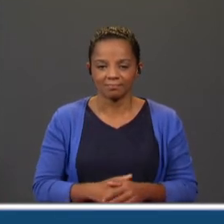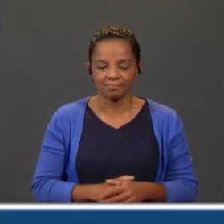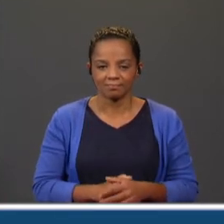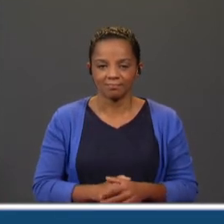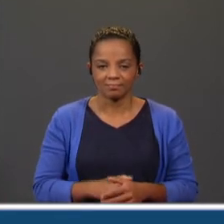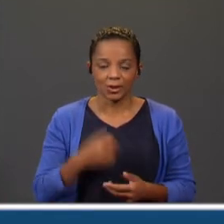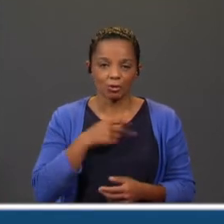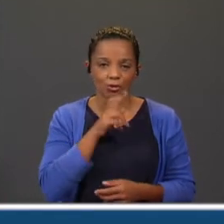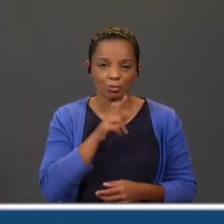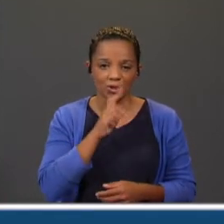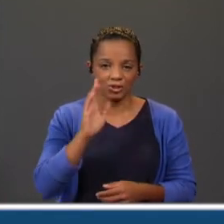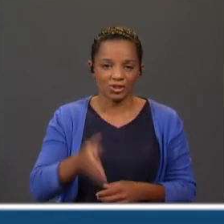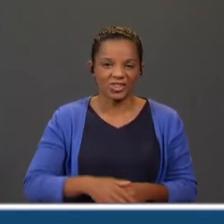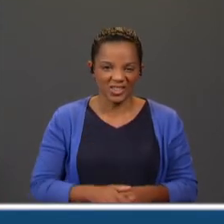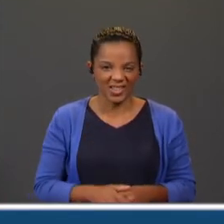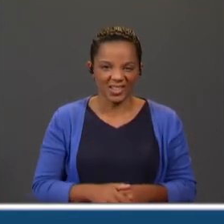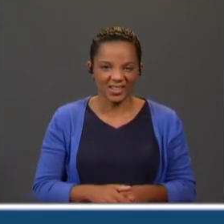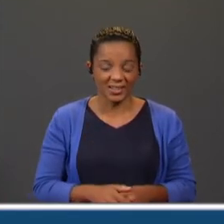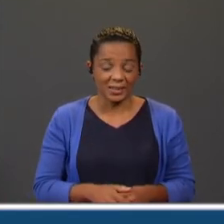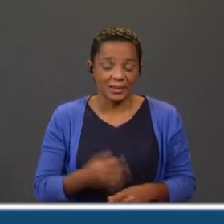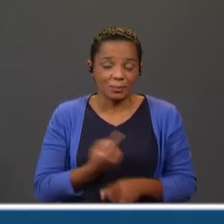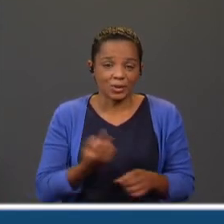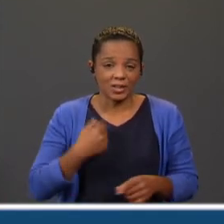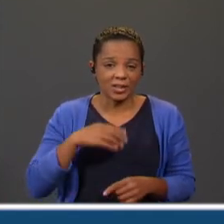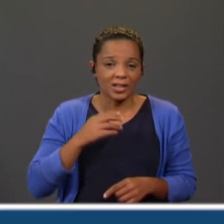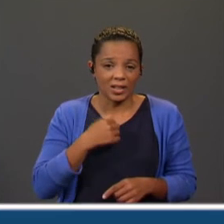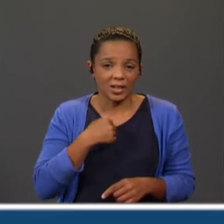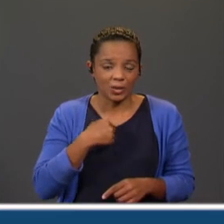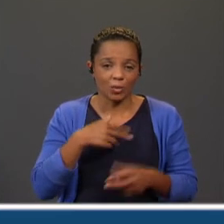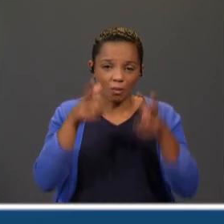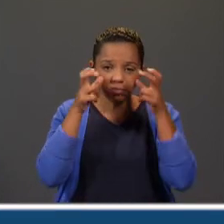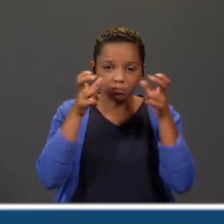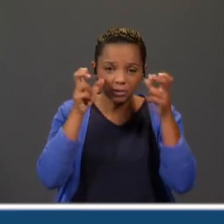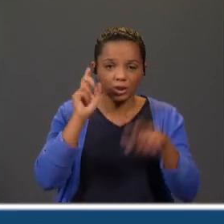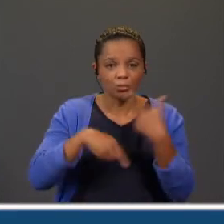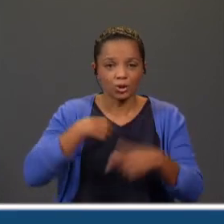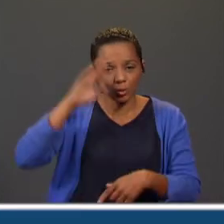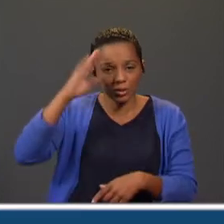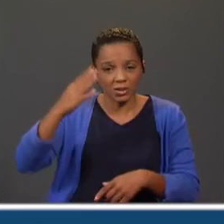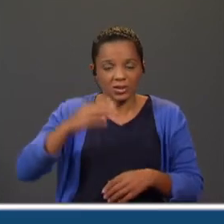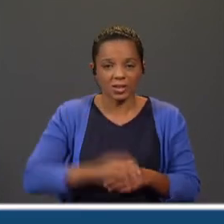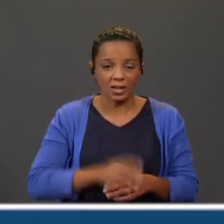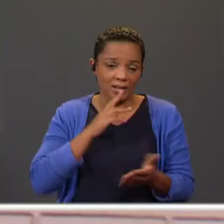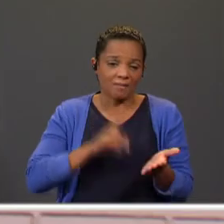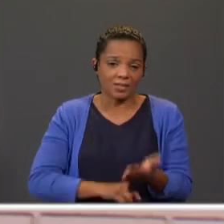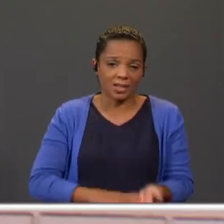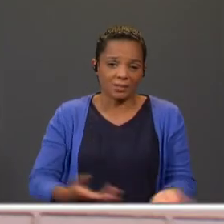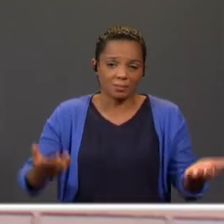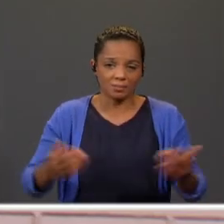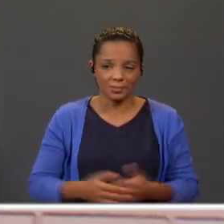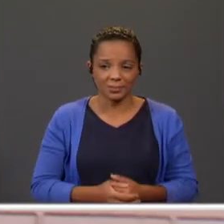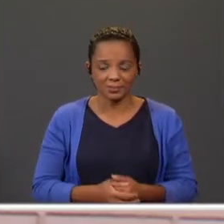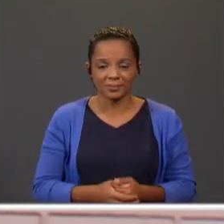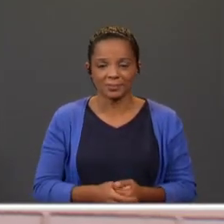Eu já respondi primeiro e tudo, não é? Porque sabem o quê? Eu ouço-vos em casa. E depois olhem, sei que ainda por cima que está a verdade. Está a correta.